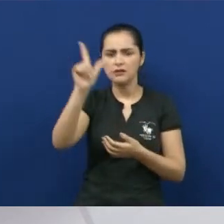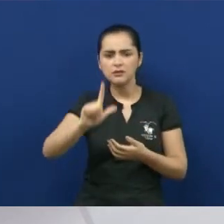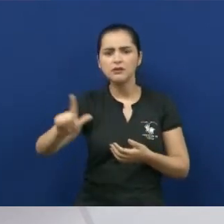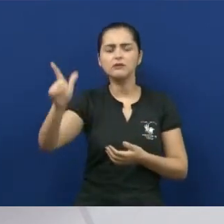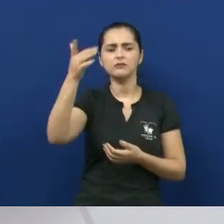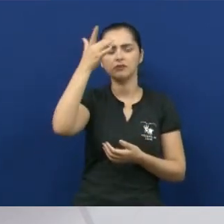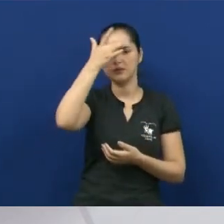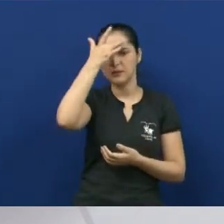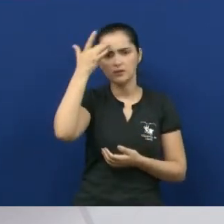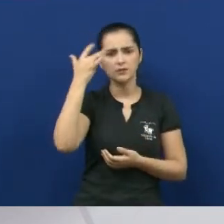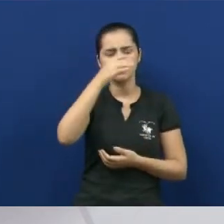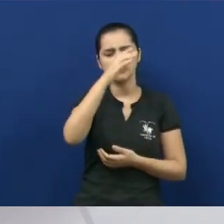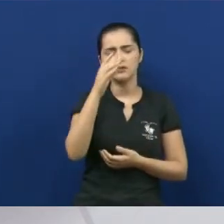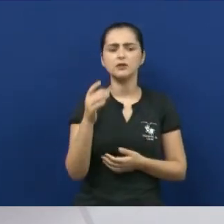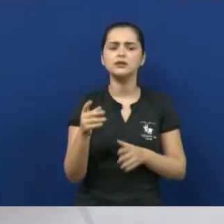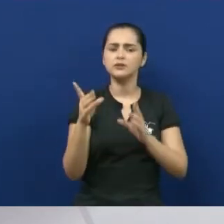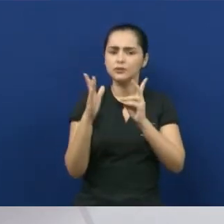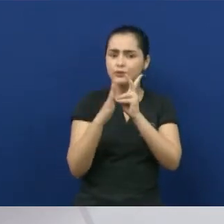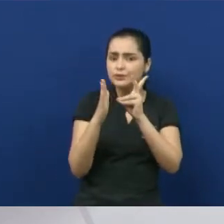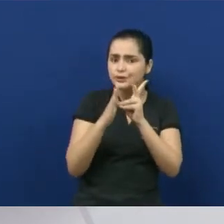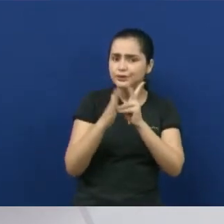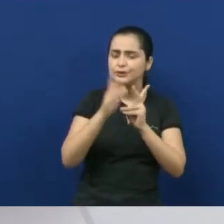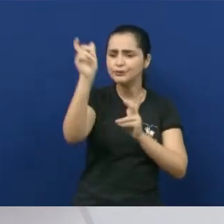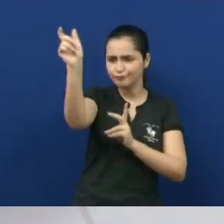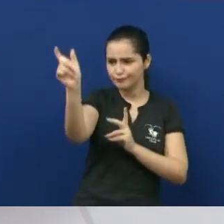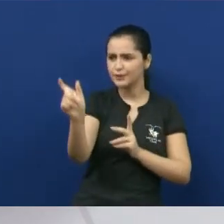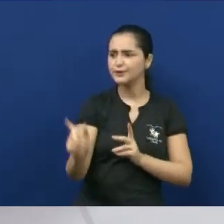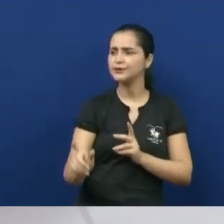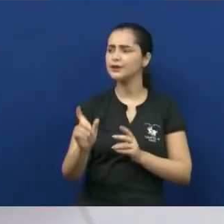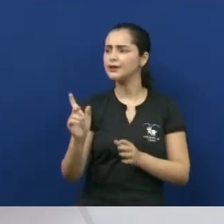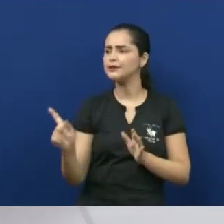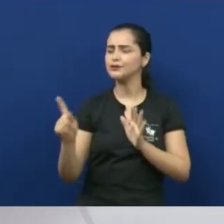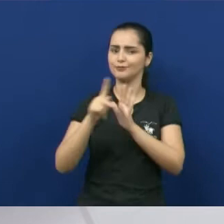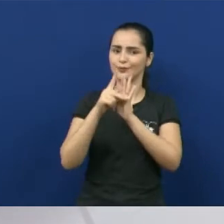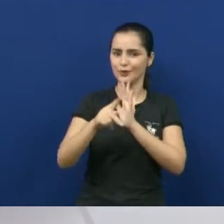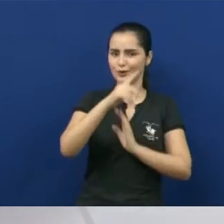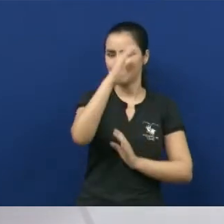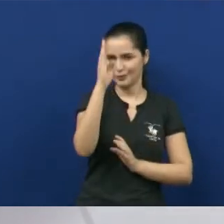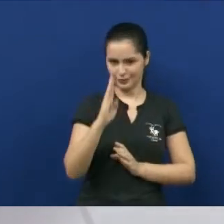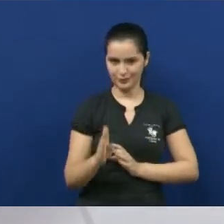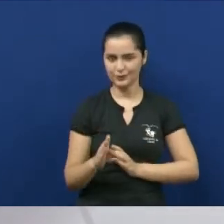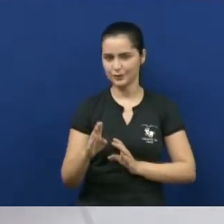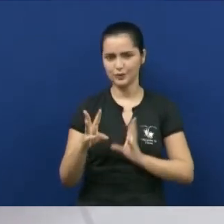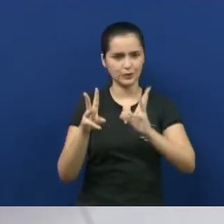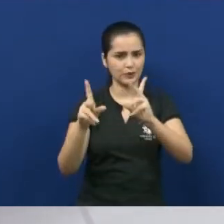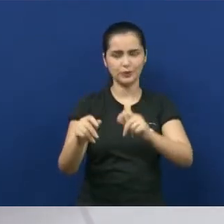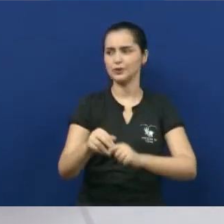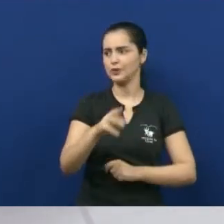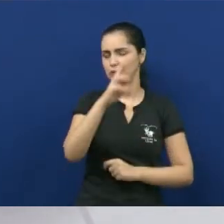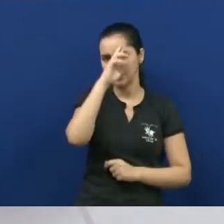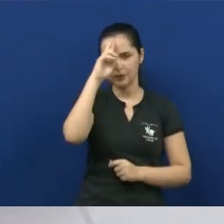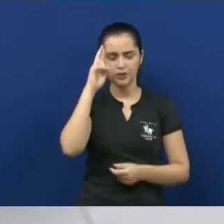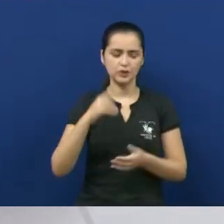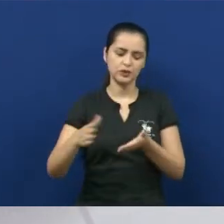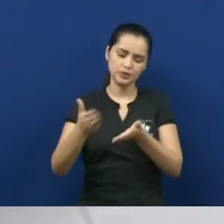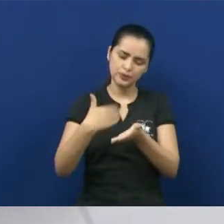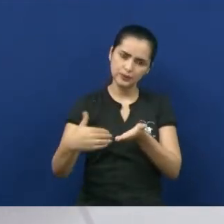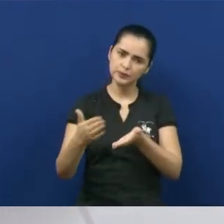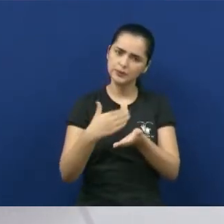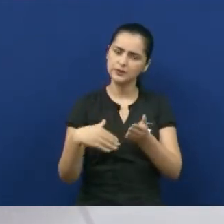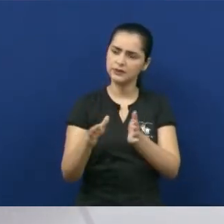brasileira, o índio, aquele personagem original aqui do Brasil. E toda a história, os livros,